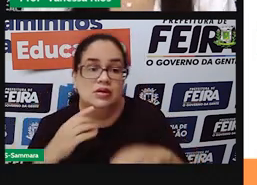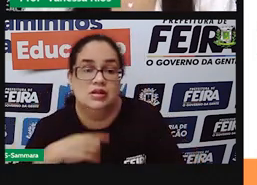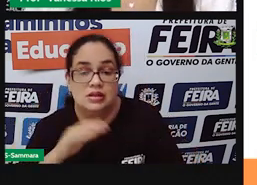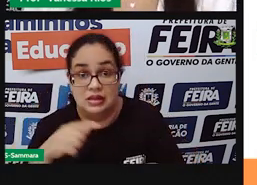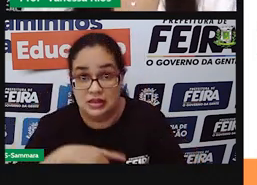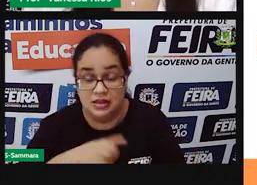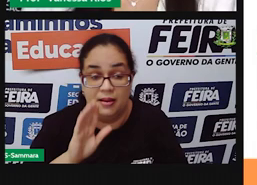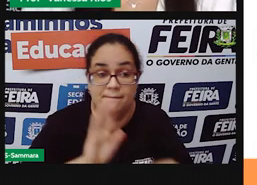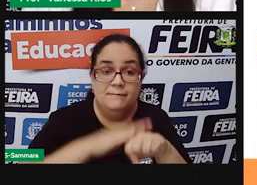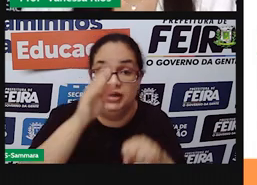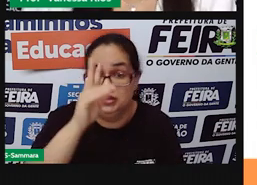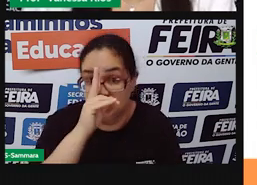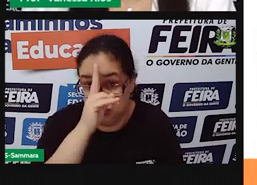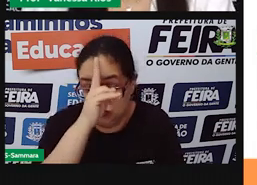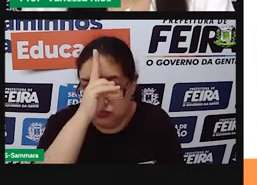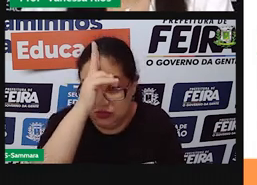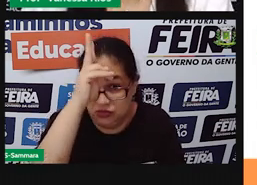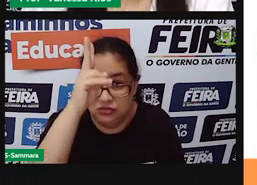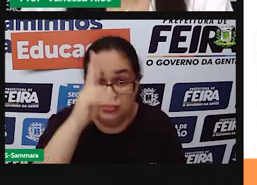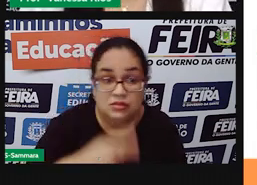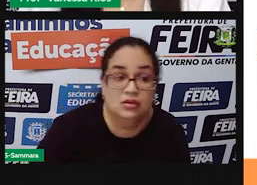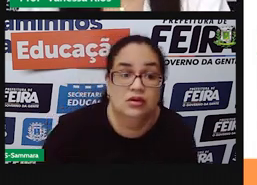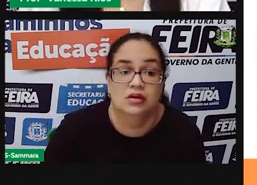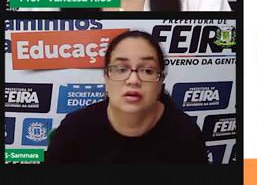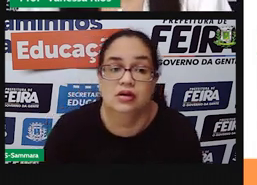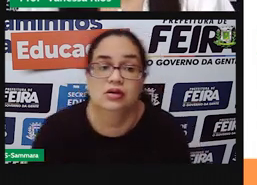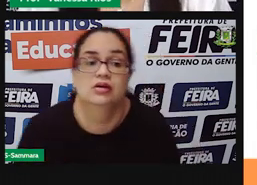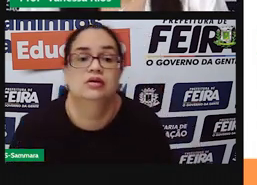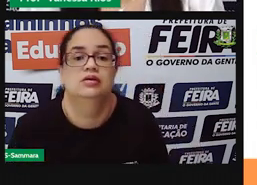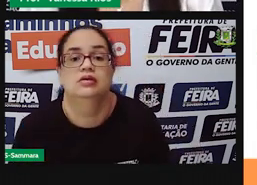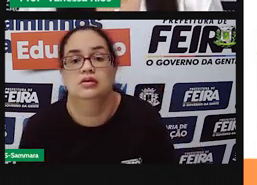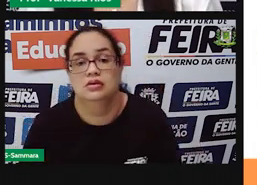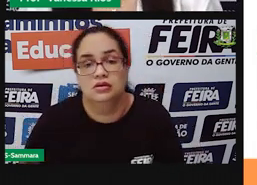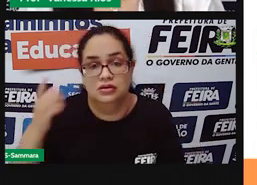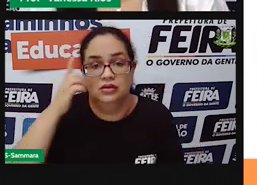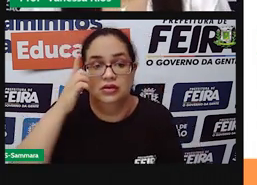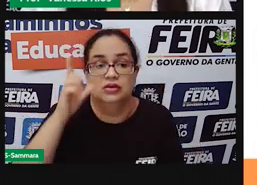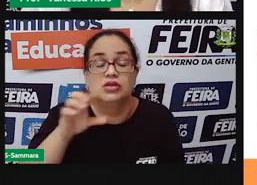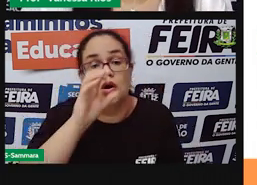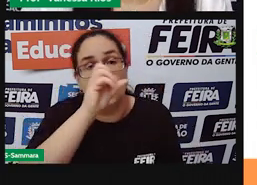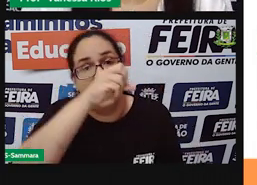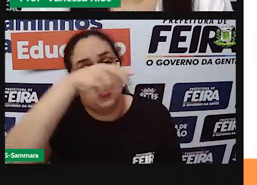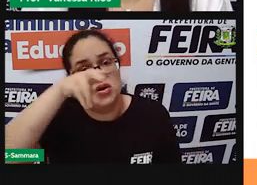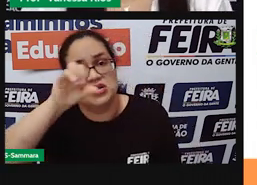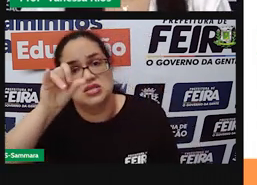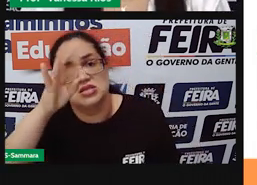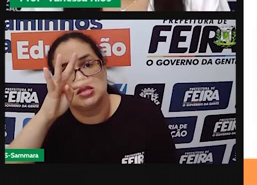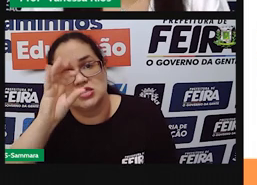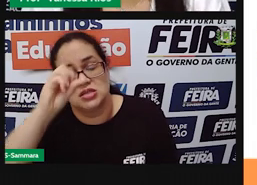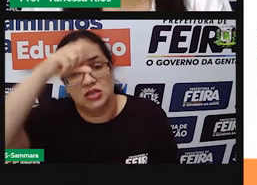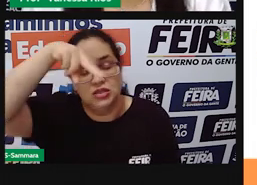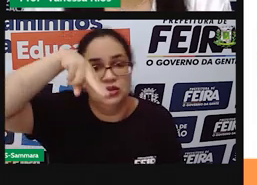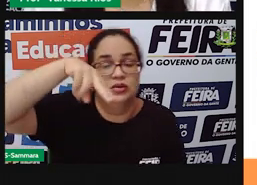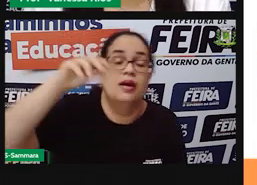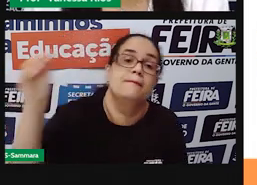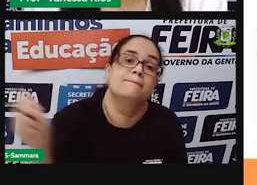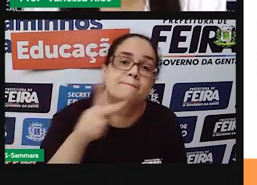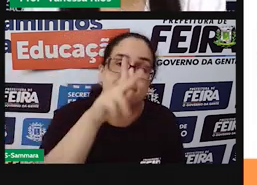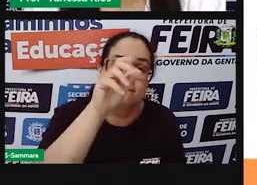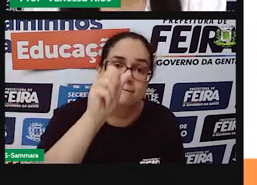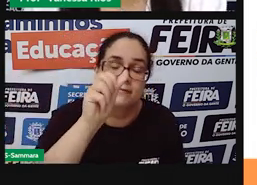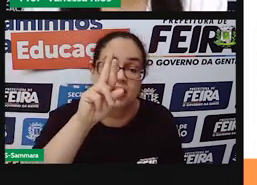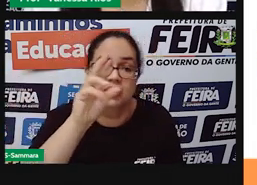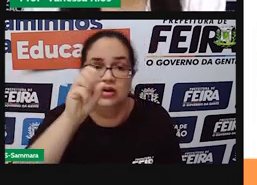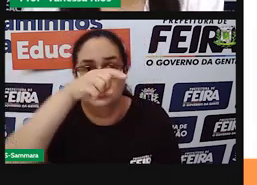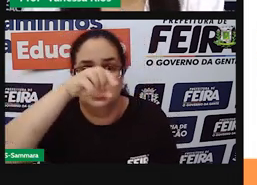entonação mais forte. Mas aí a gente não conseguiria identificar se é oxítona, paroxítona ou proparoxítona, porque